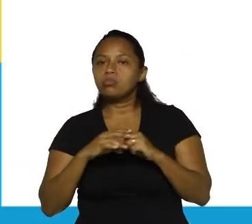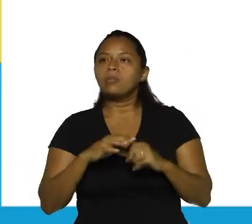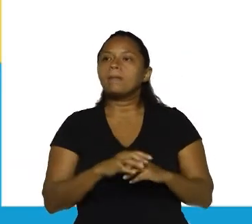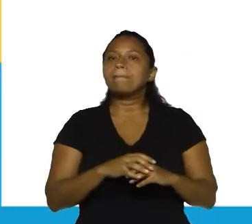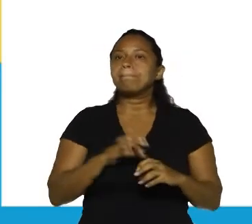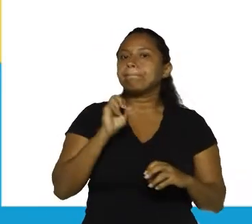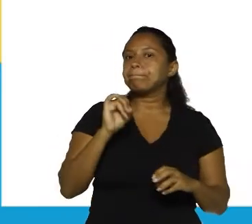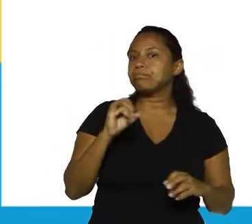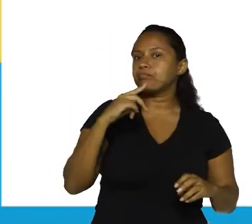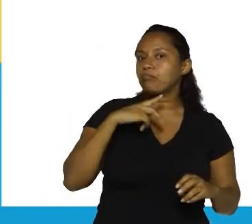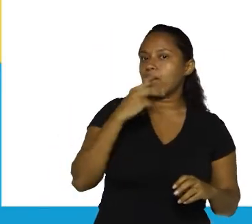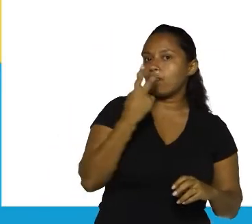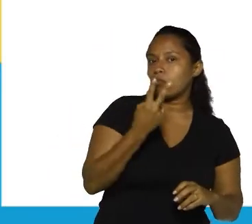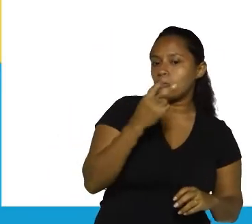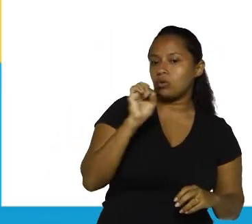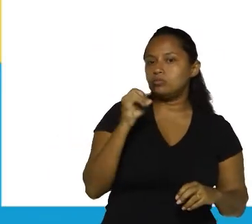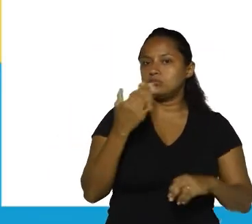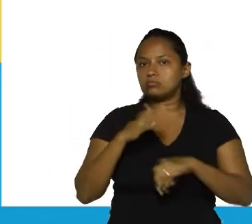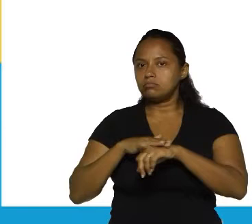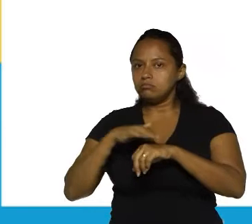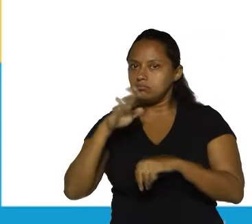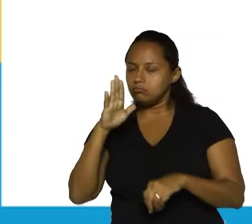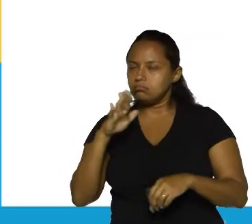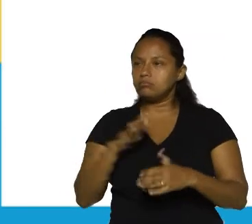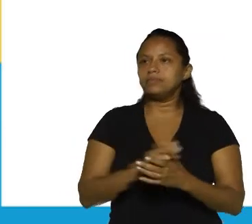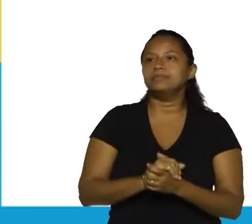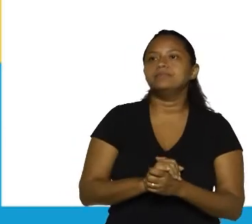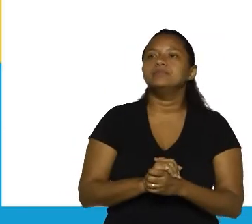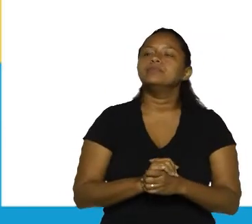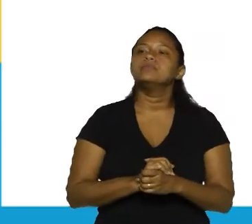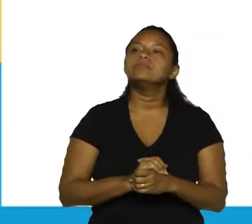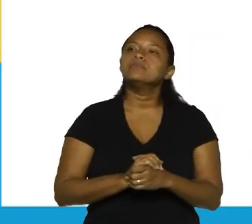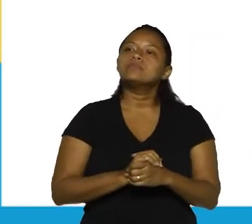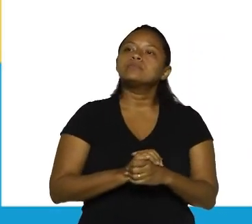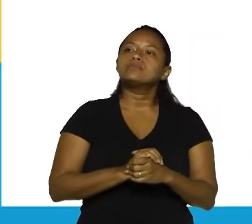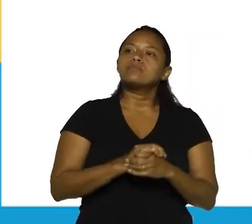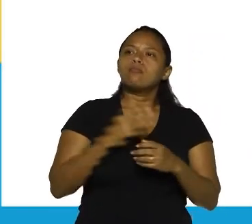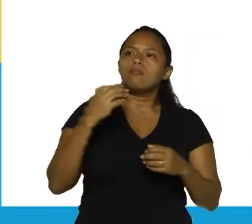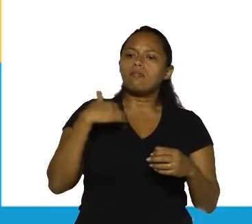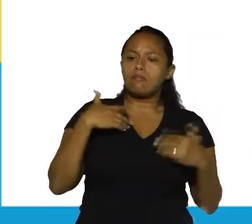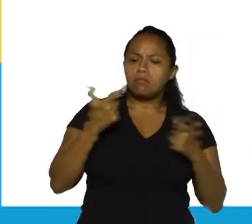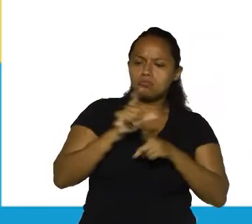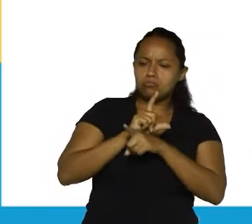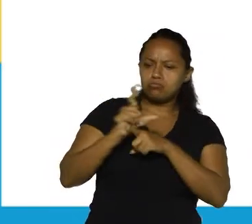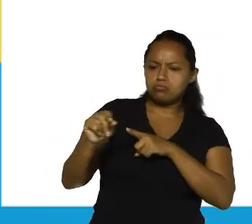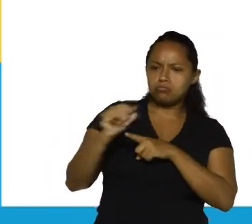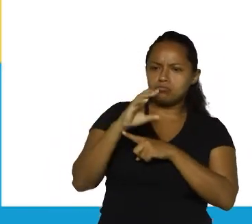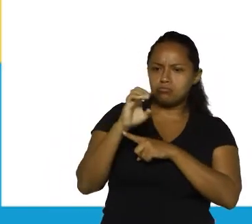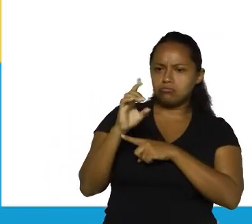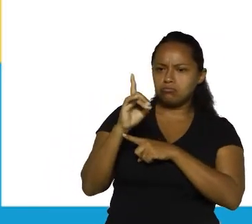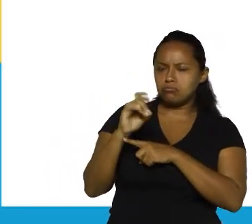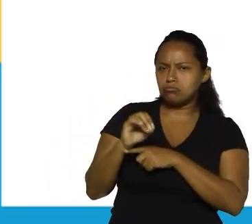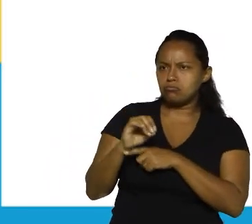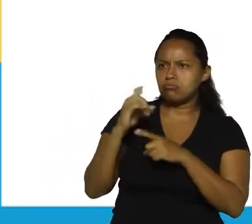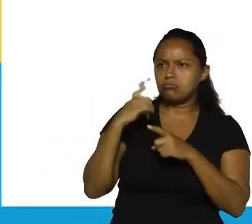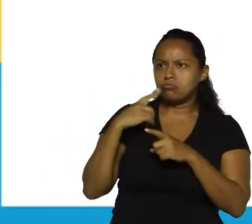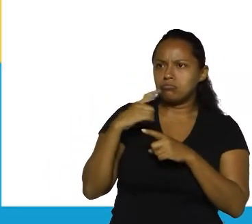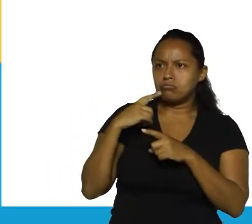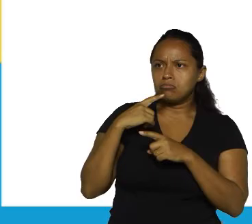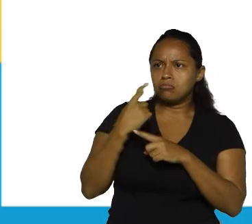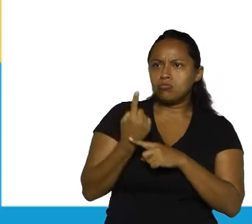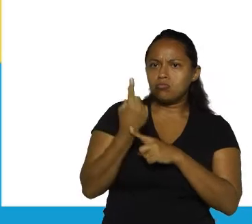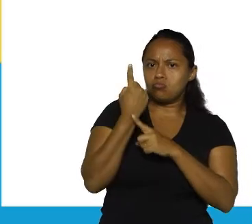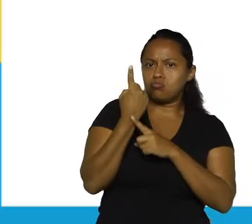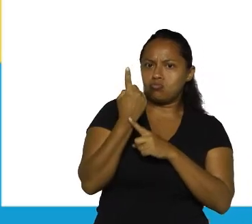ele apresentar duas ou mais orações. Então, em eu estou saindo cedo, eu tenho apenas